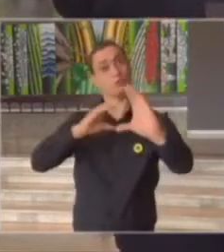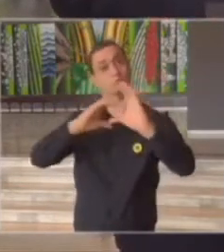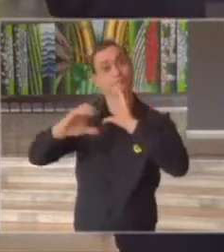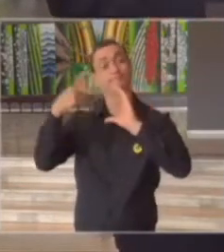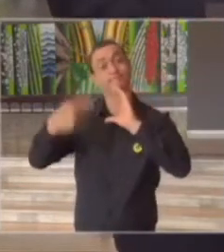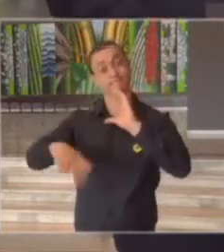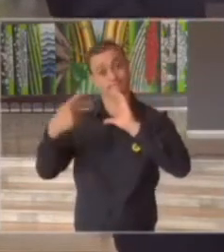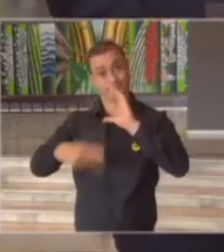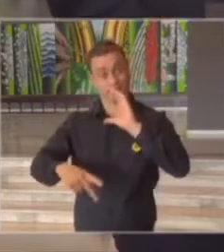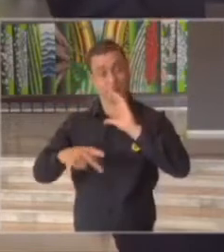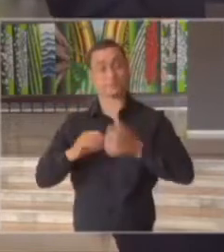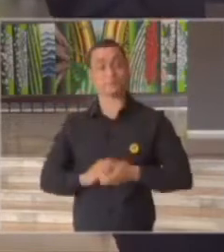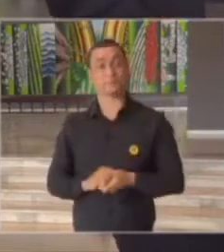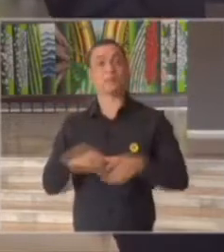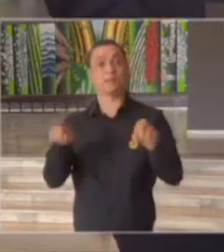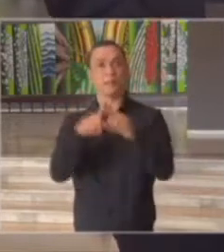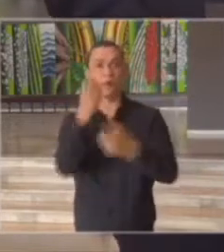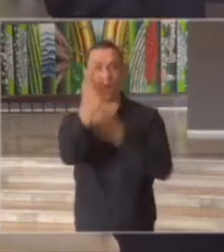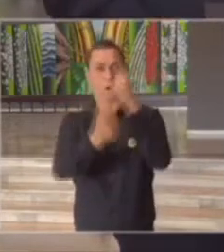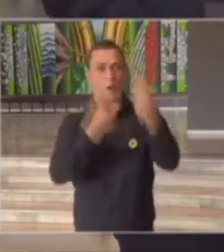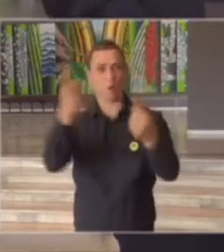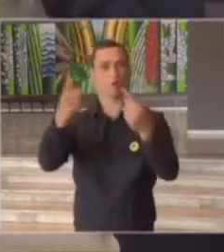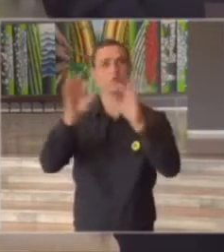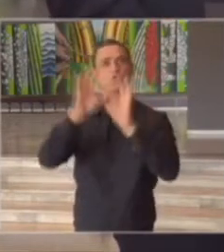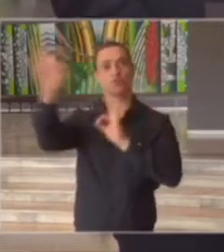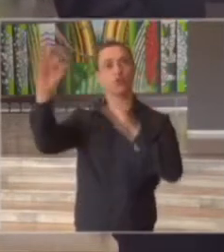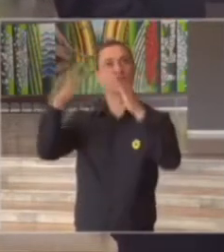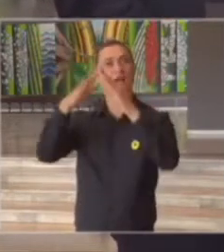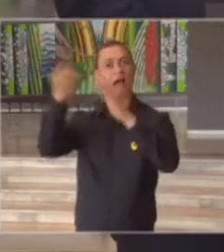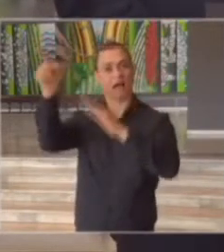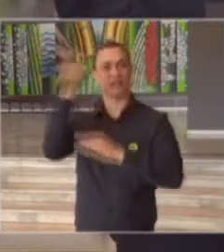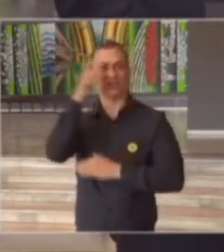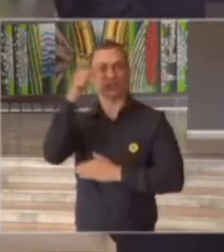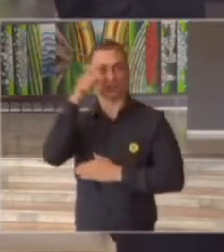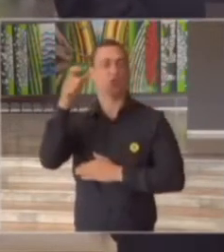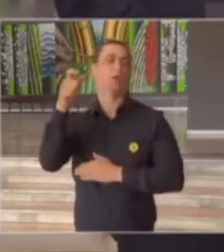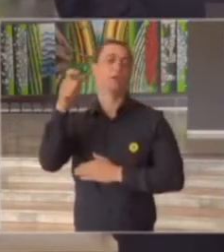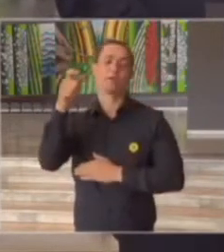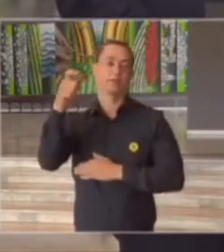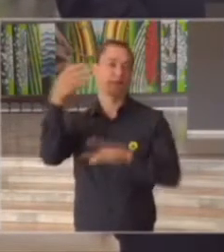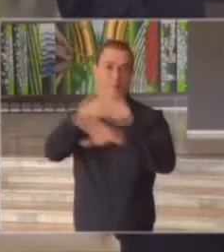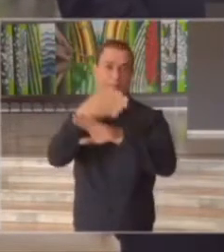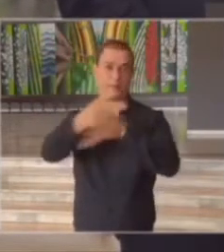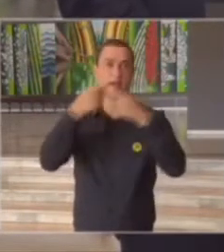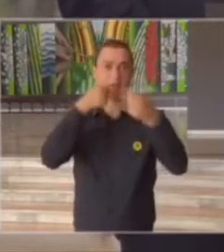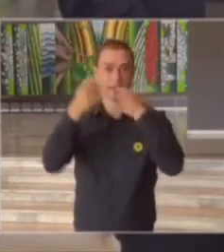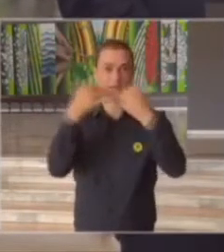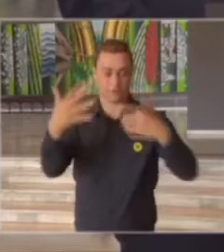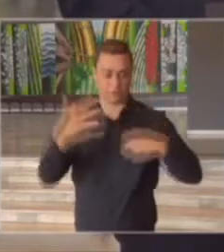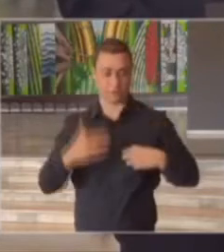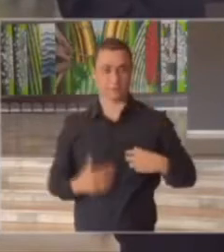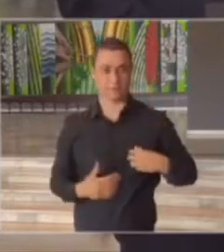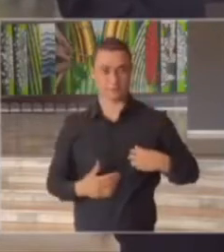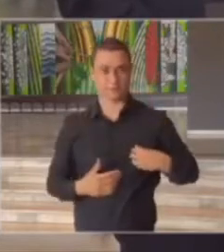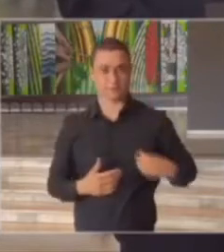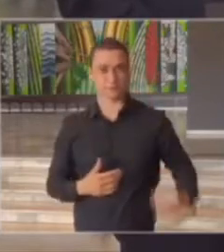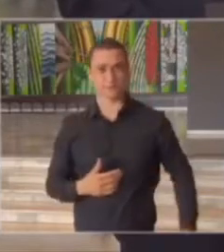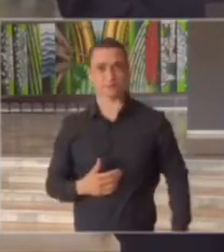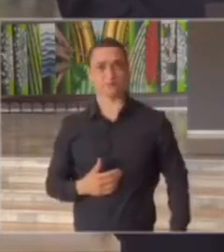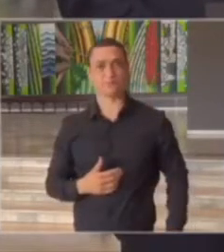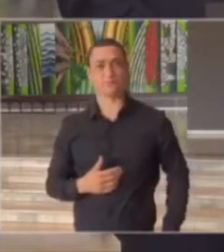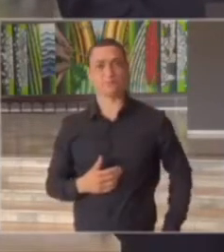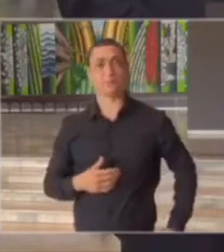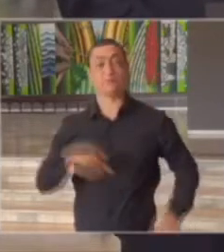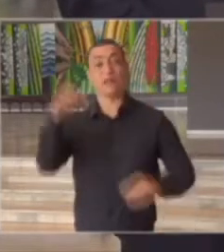coletiva aqui ao nosso lado Zé Henrique Guerma secretário da Saúde do Estado de São Paulo Patrícia Ellen secretário de Desenvolvimento Econômico